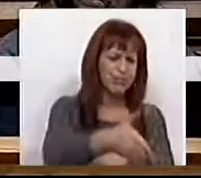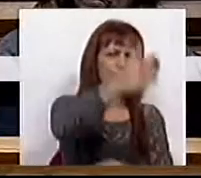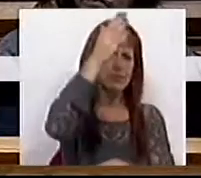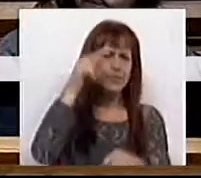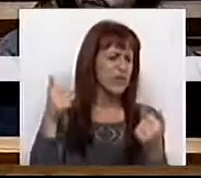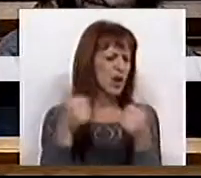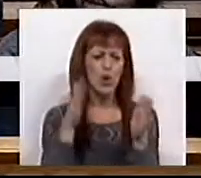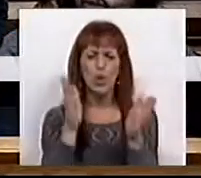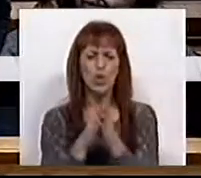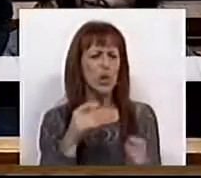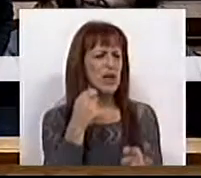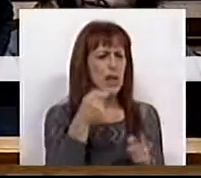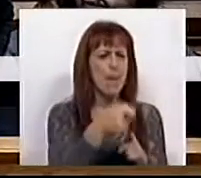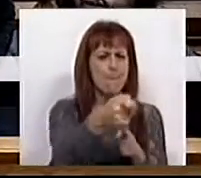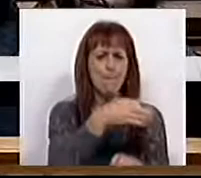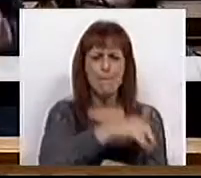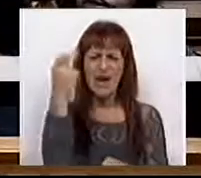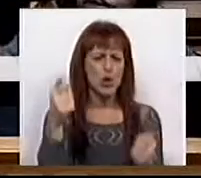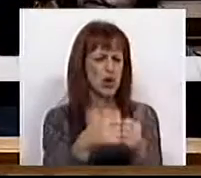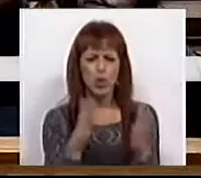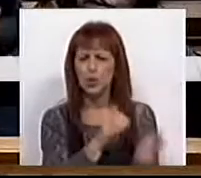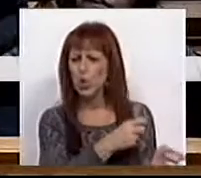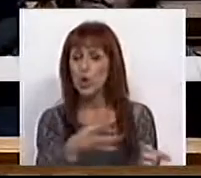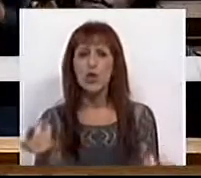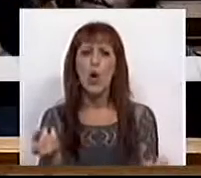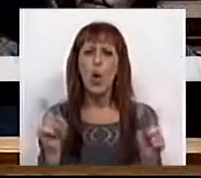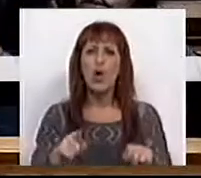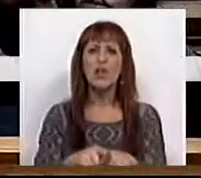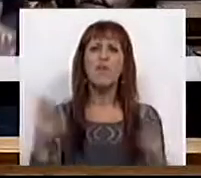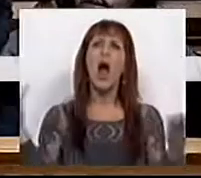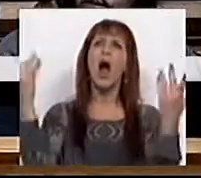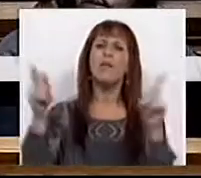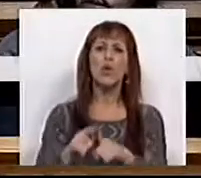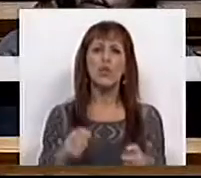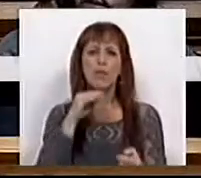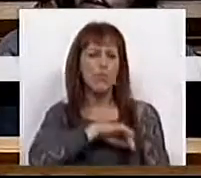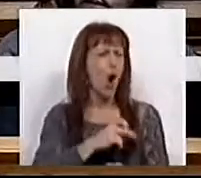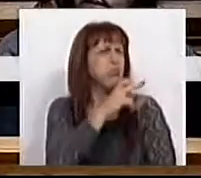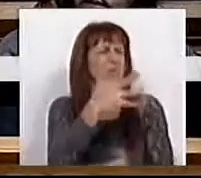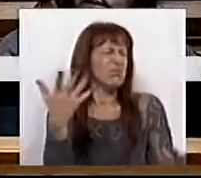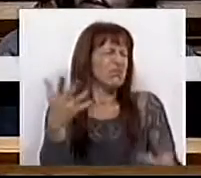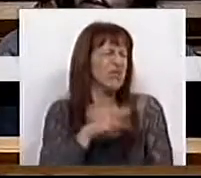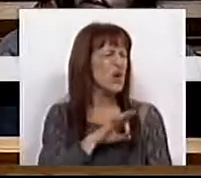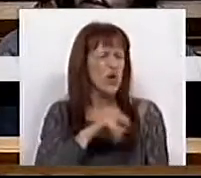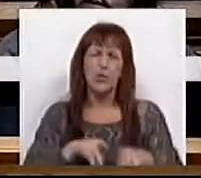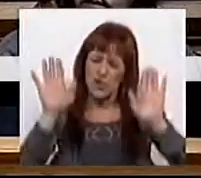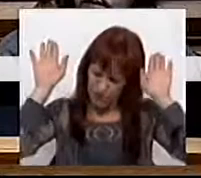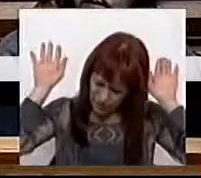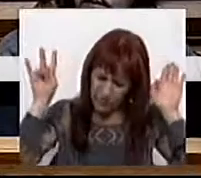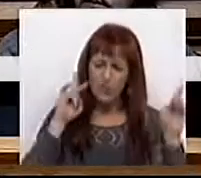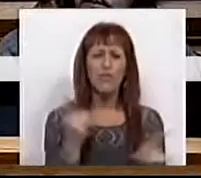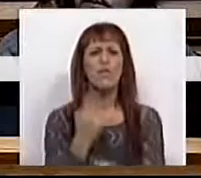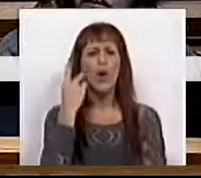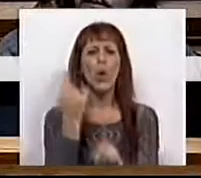em todas as pensões. Exaltam aqui o célebre descongelamento. Ó Srs. Deputados, mas vamos lá ver